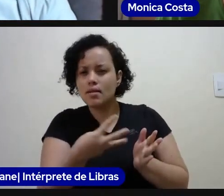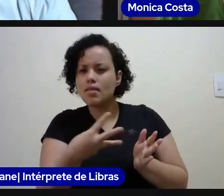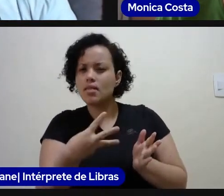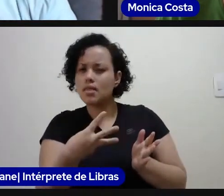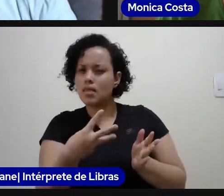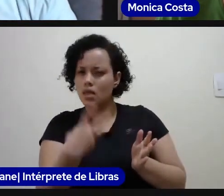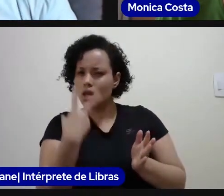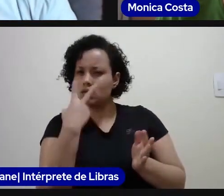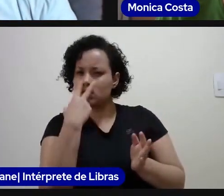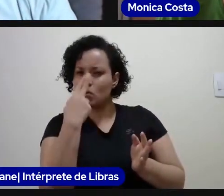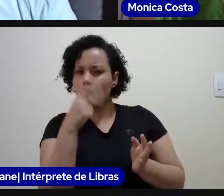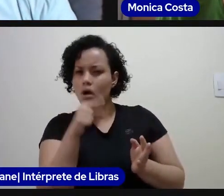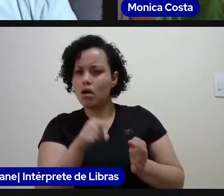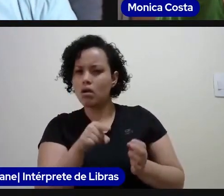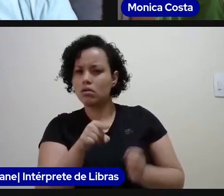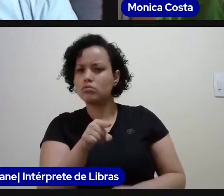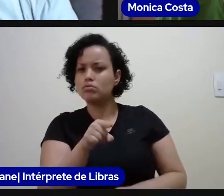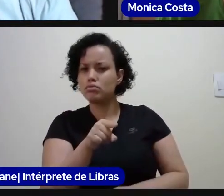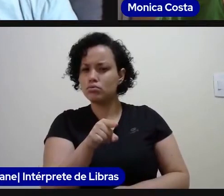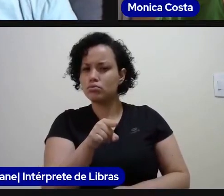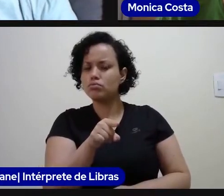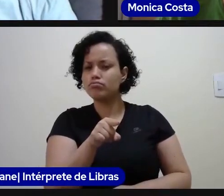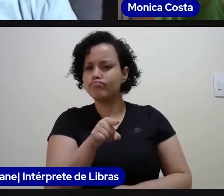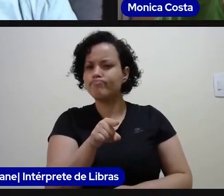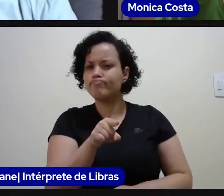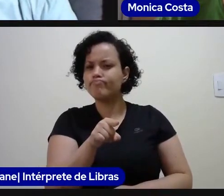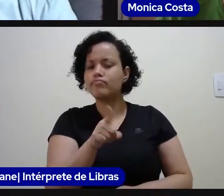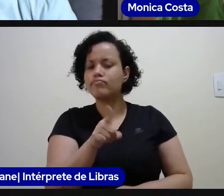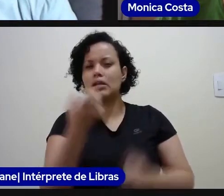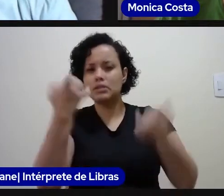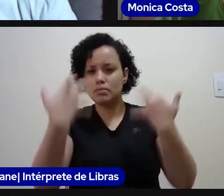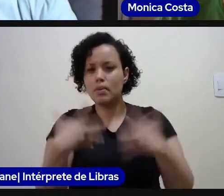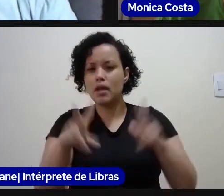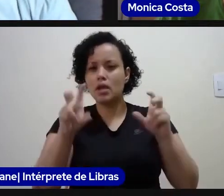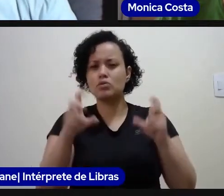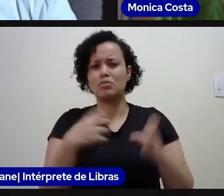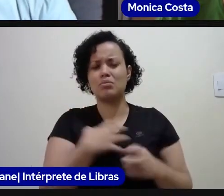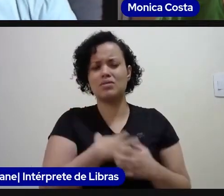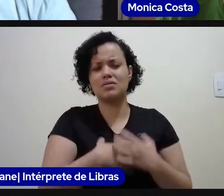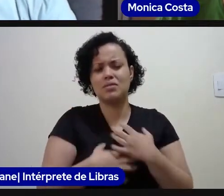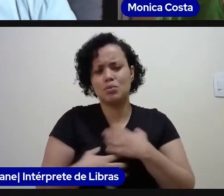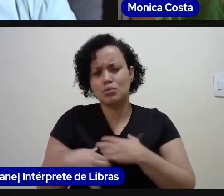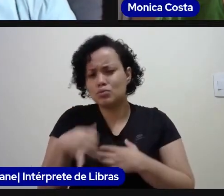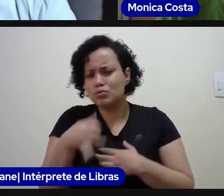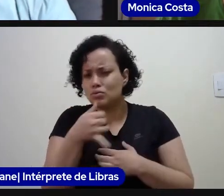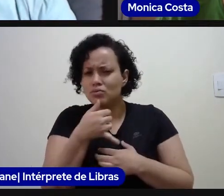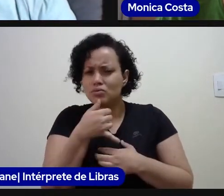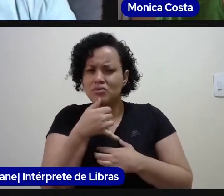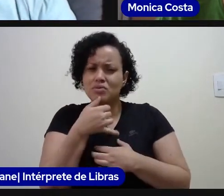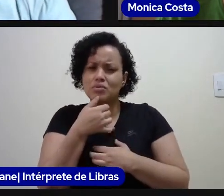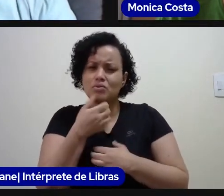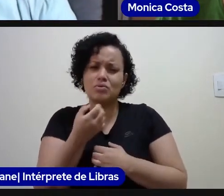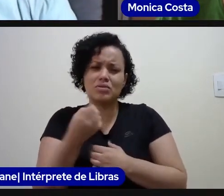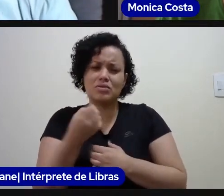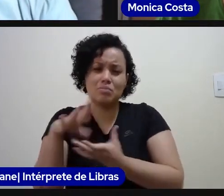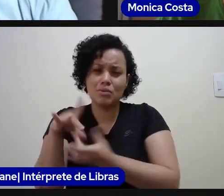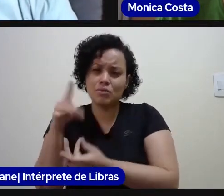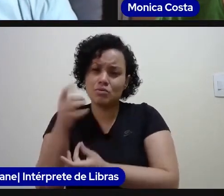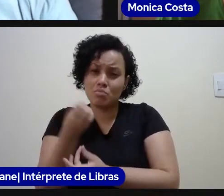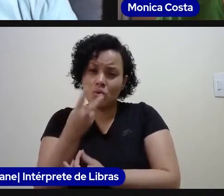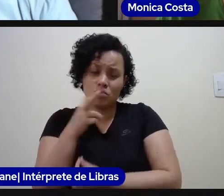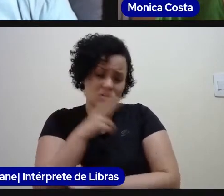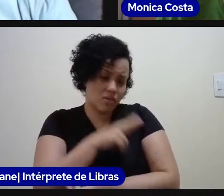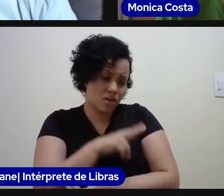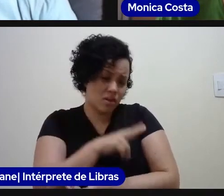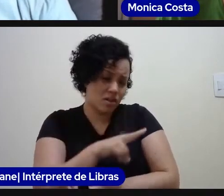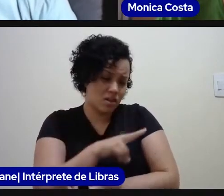não me engano, que fala sobre a angústia dos bons Espíritos vendo os erros dos maus, em